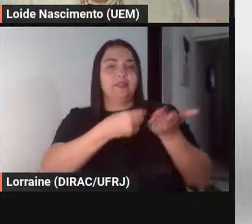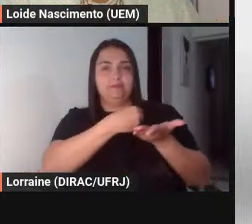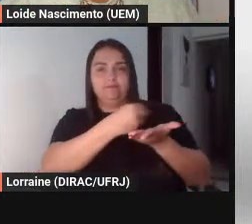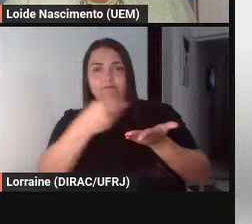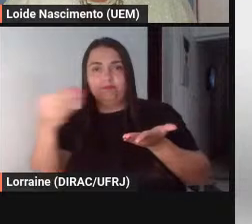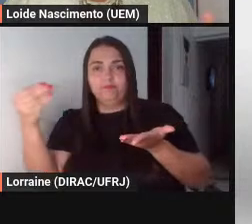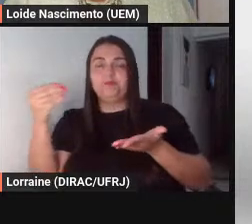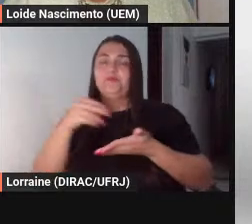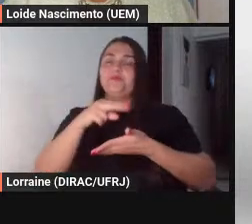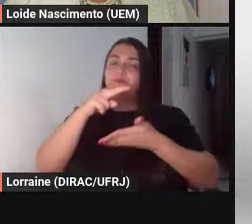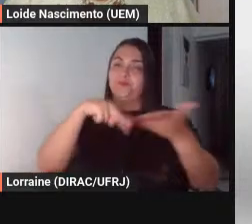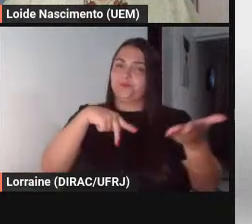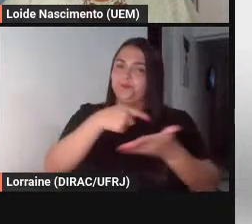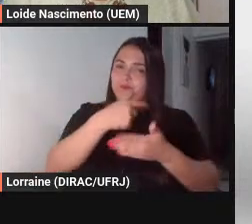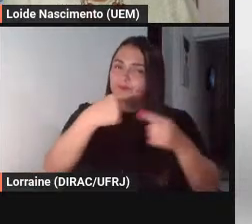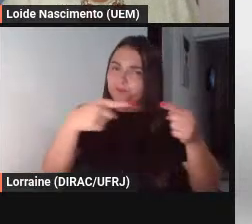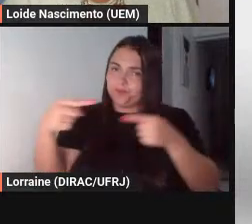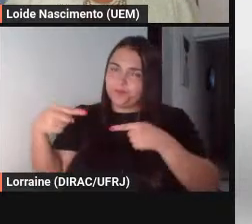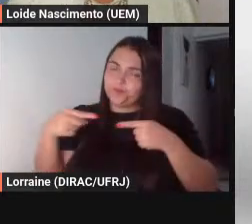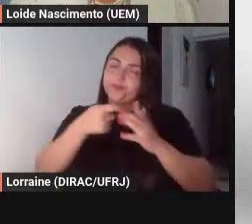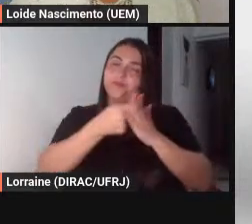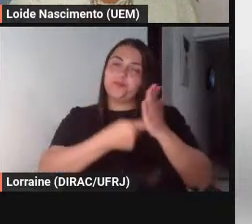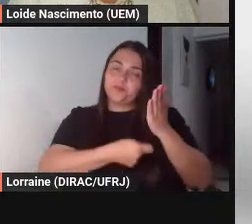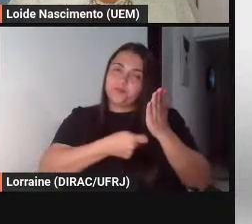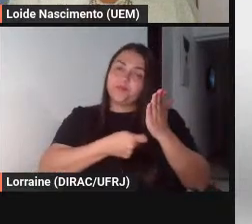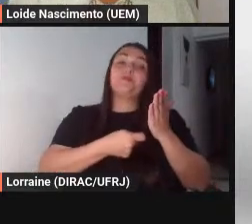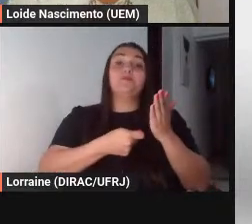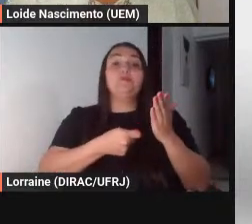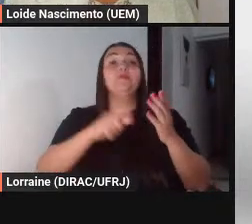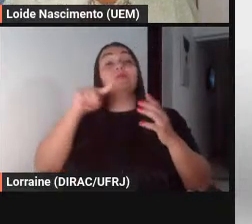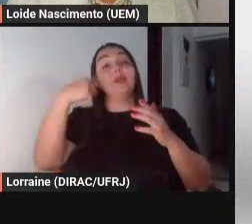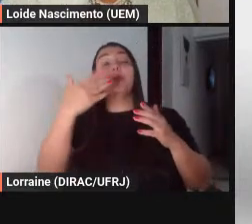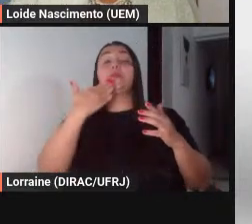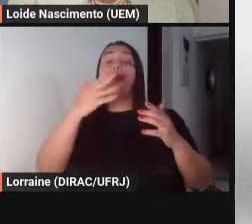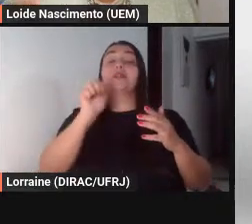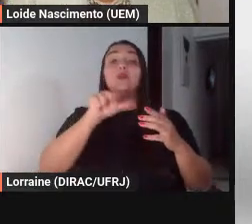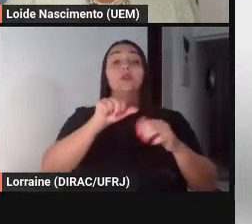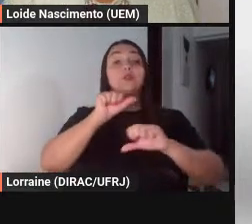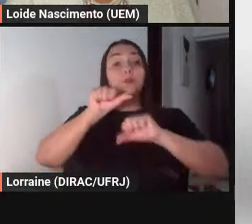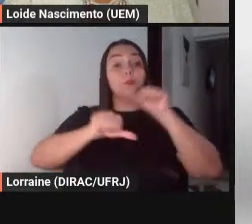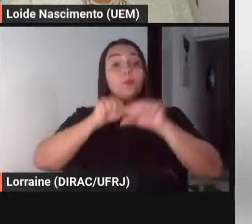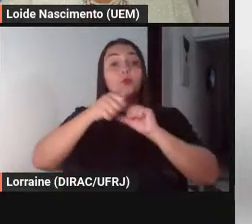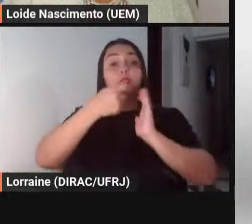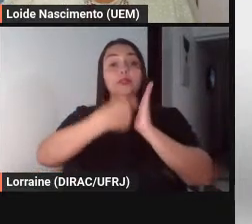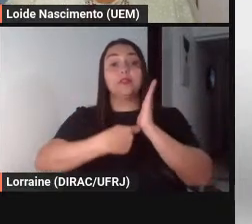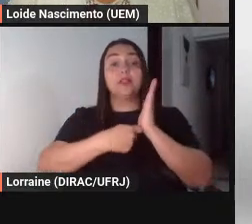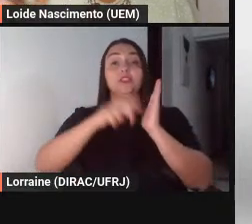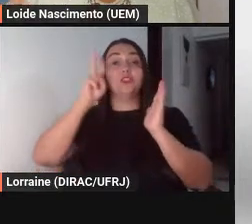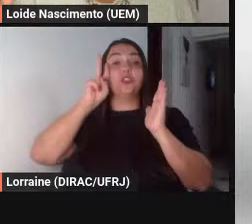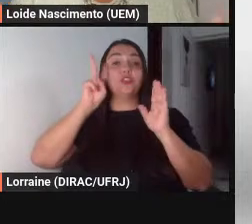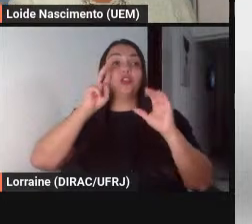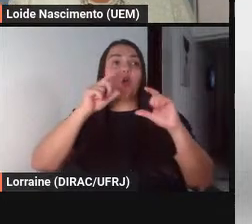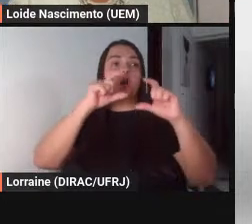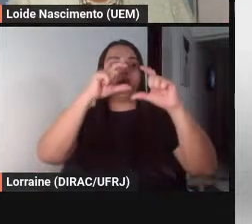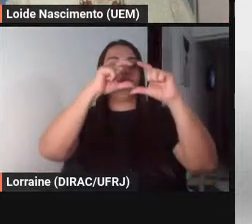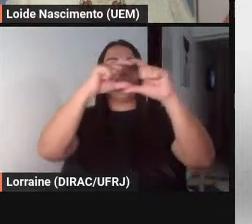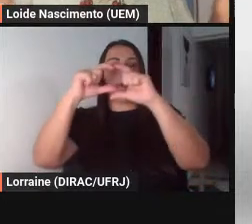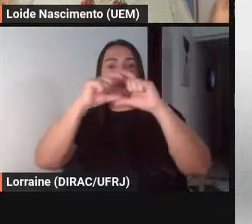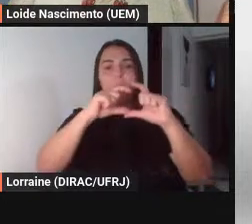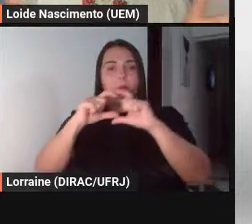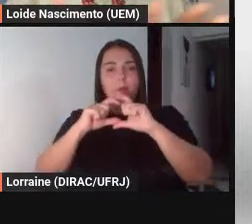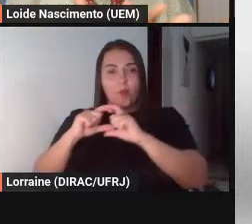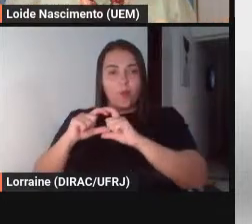lê esse texto discute e depois solicita sua transformação em história em quadrinho em HQ